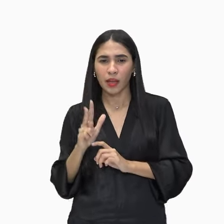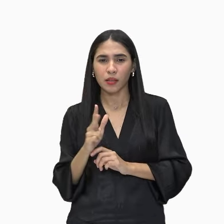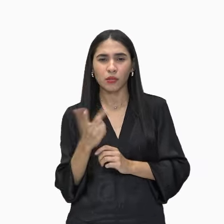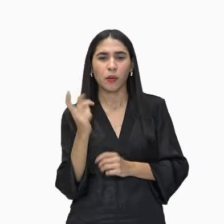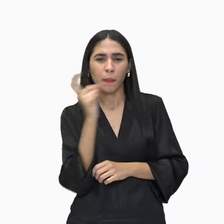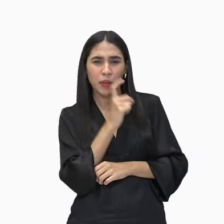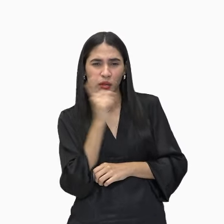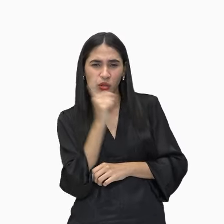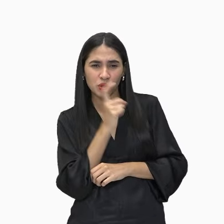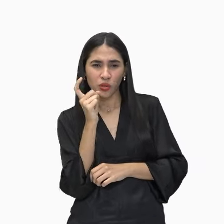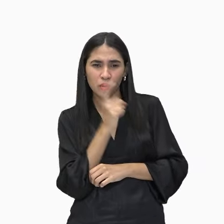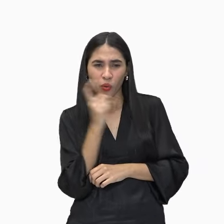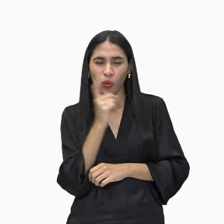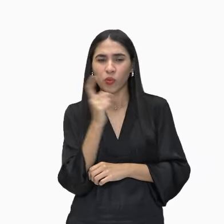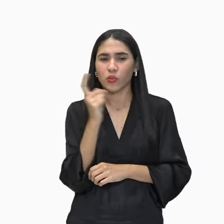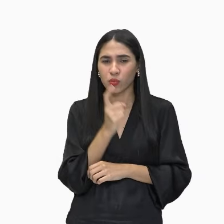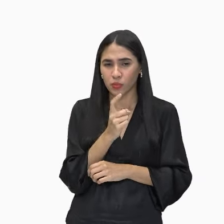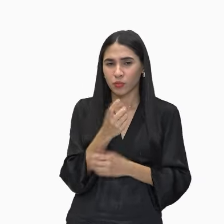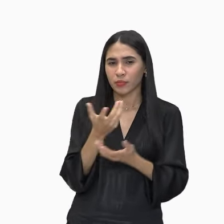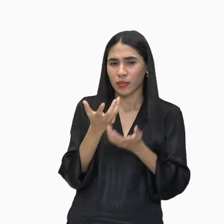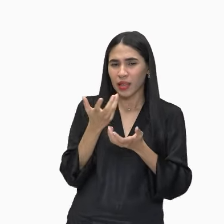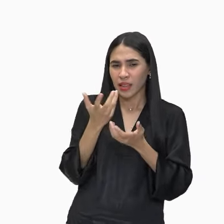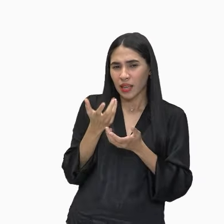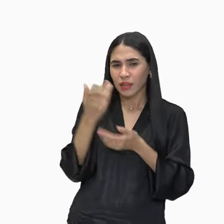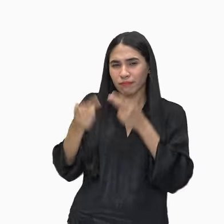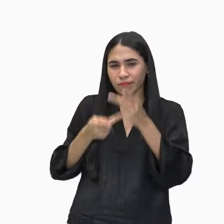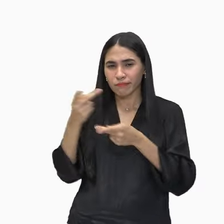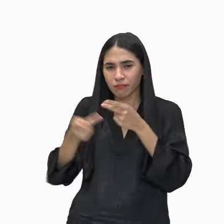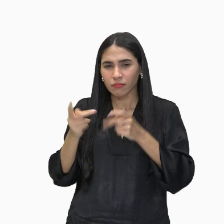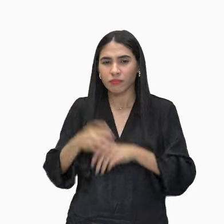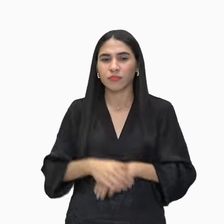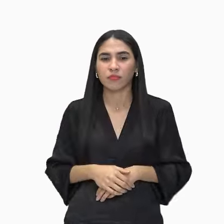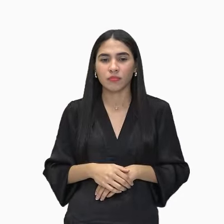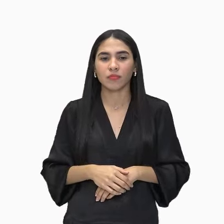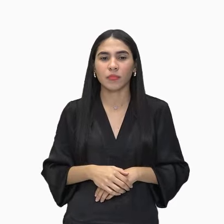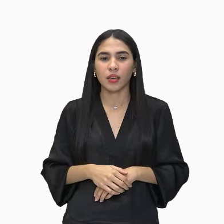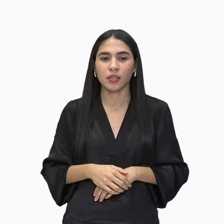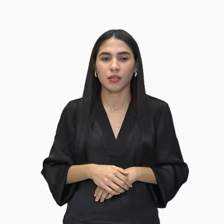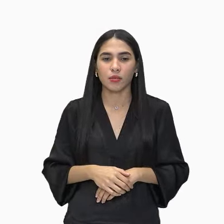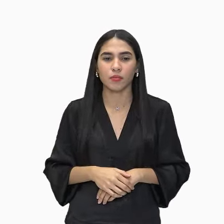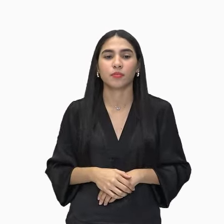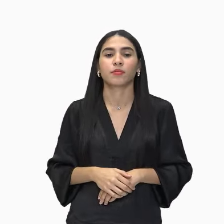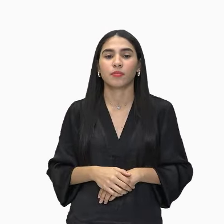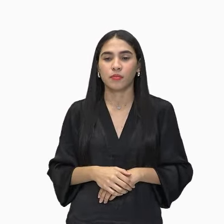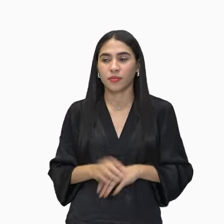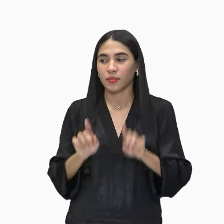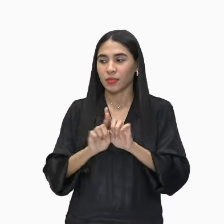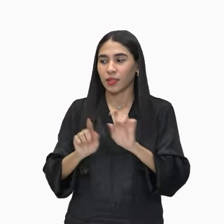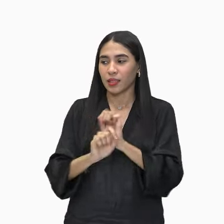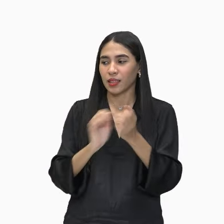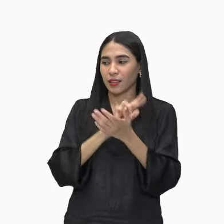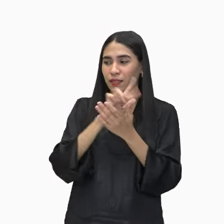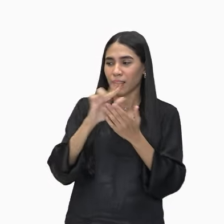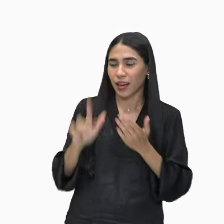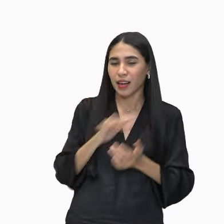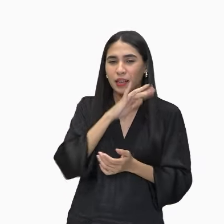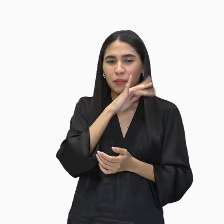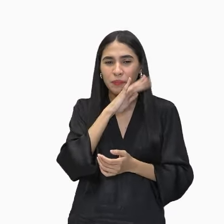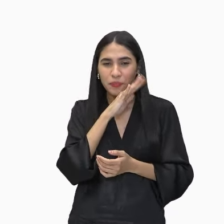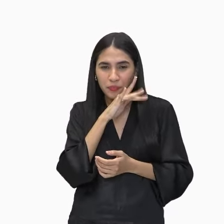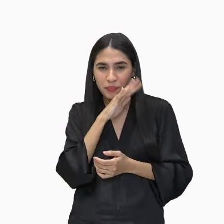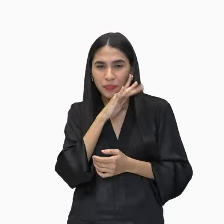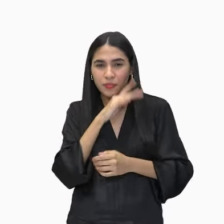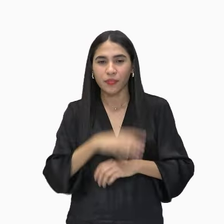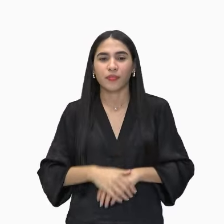sobreviver e tirar vantagem. Egoísta atragado pelo egoísmo dos outros. Mulherengo a sofrer por causa de uma mulher.